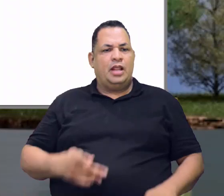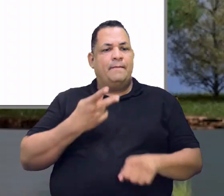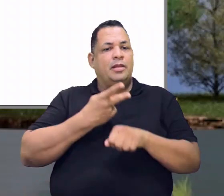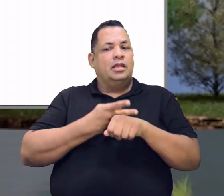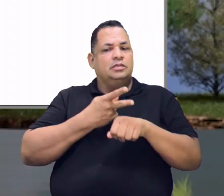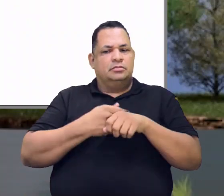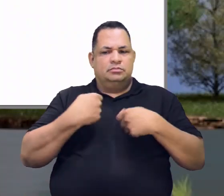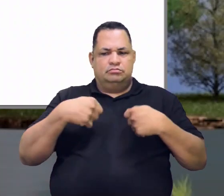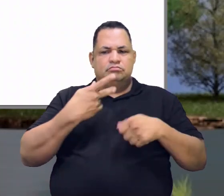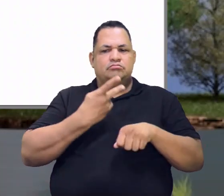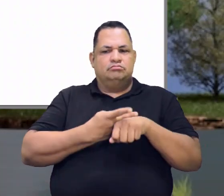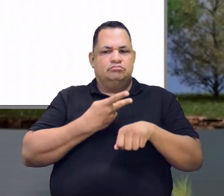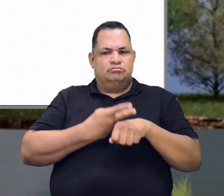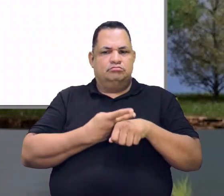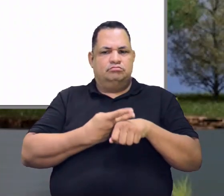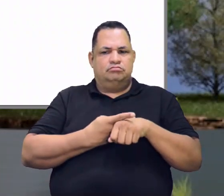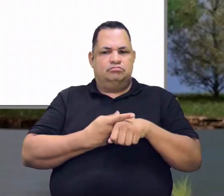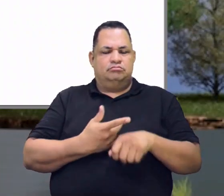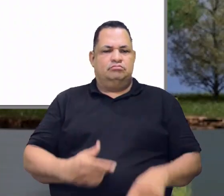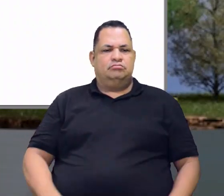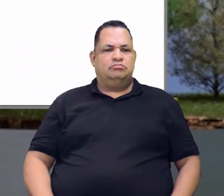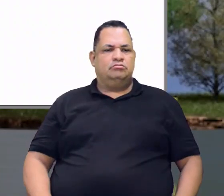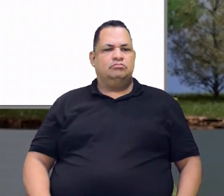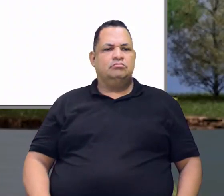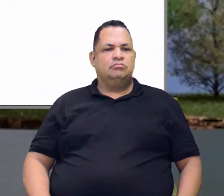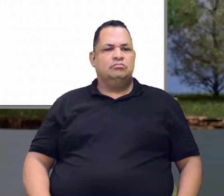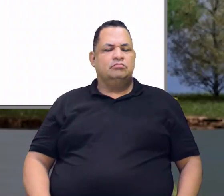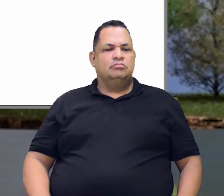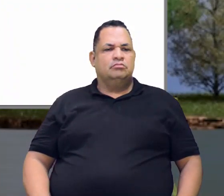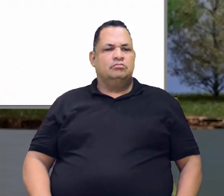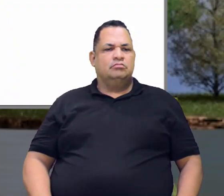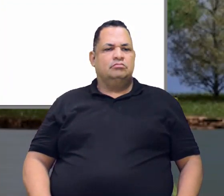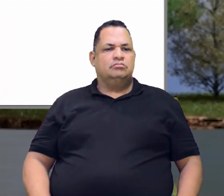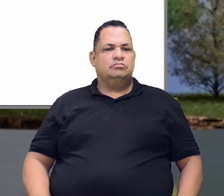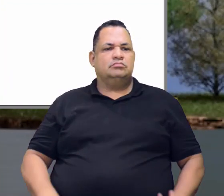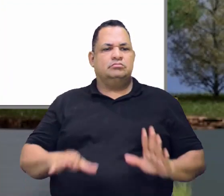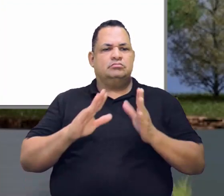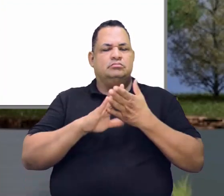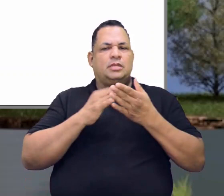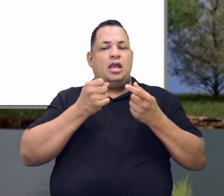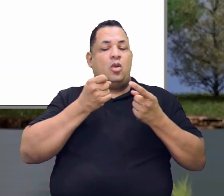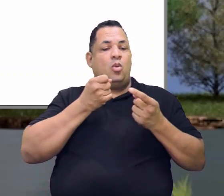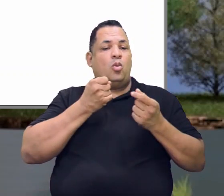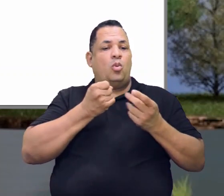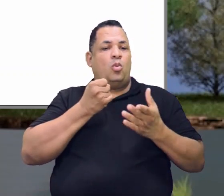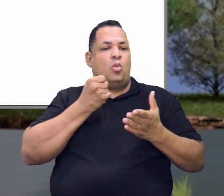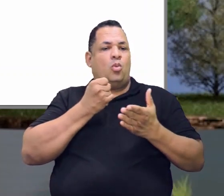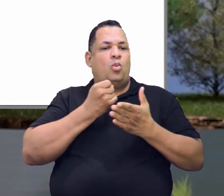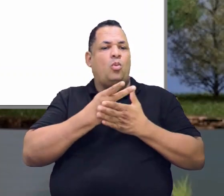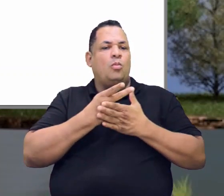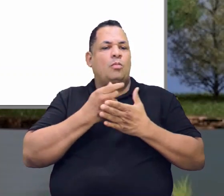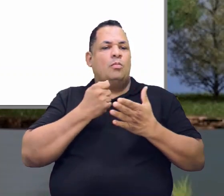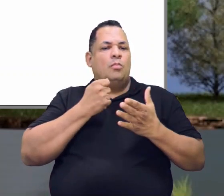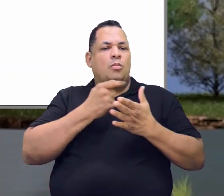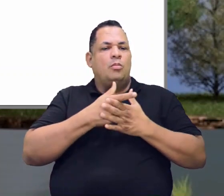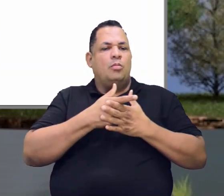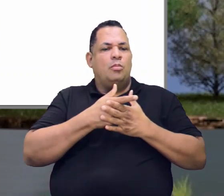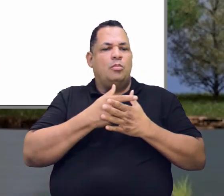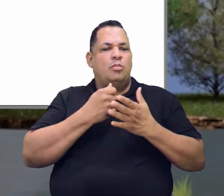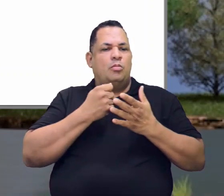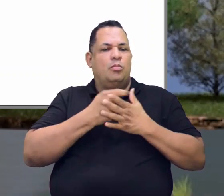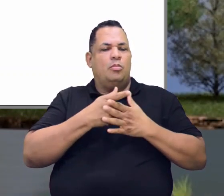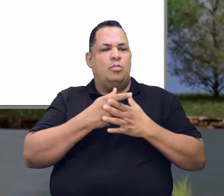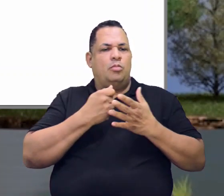também, eu tenho que ter a liga. Então, a indústria que ela está comprando a caceterita, que